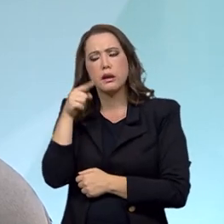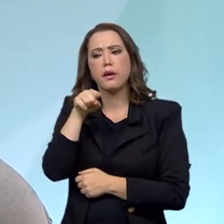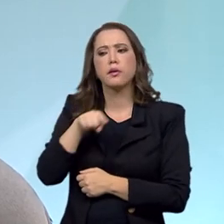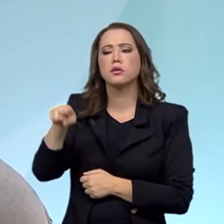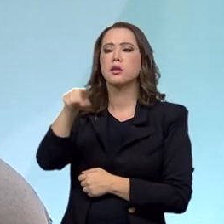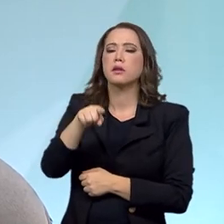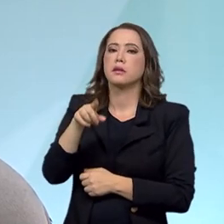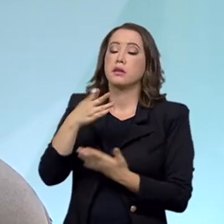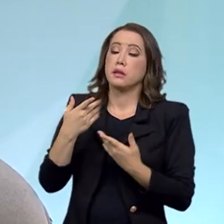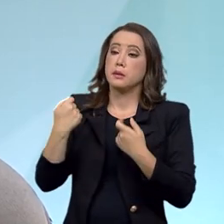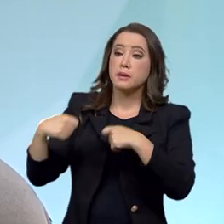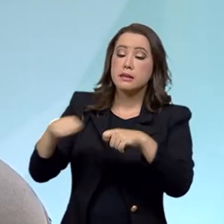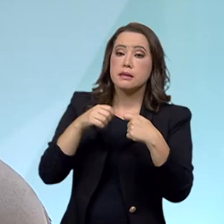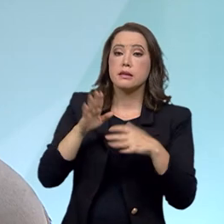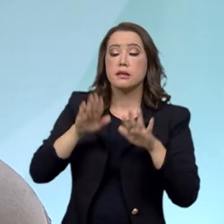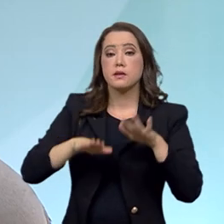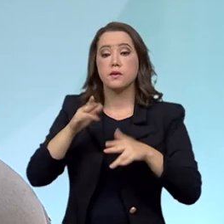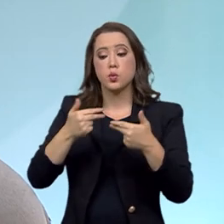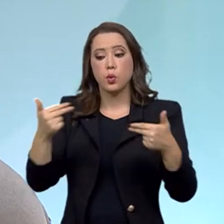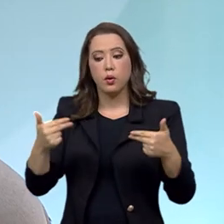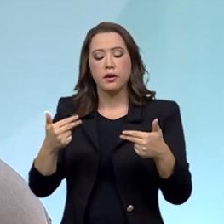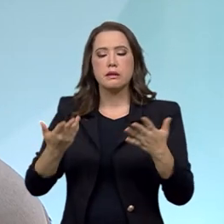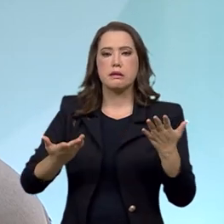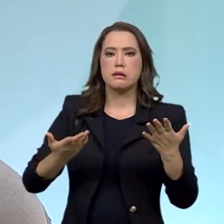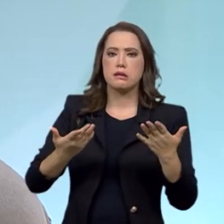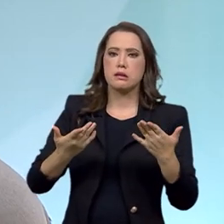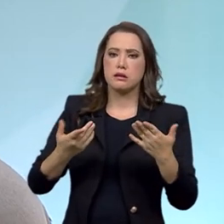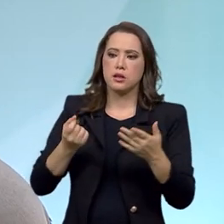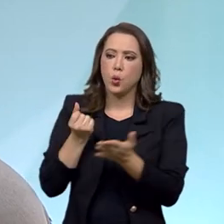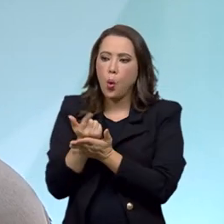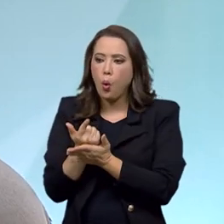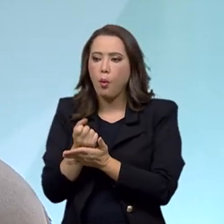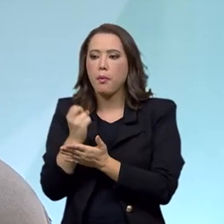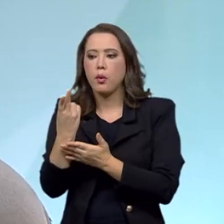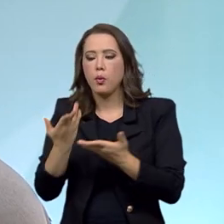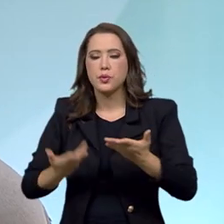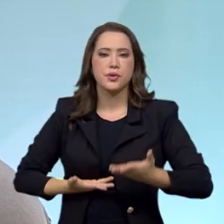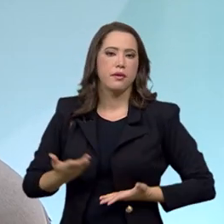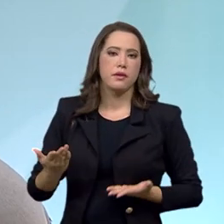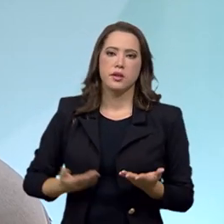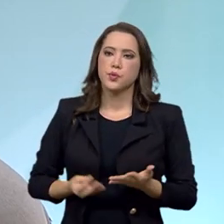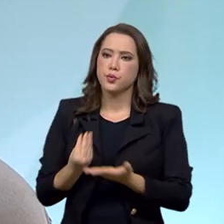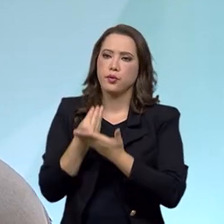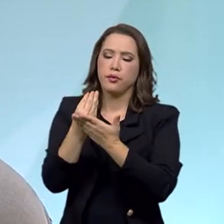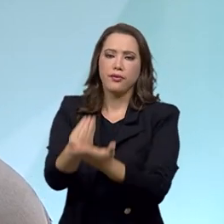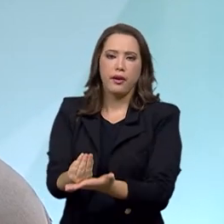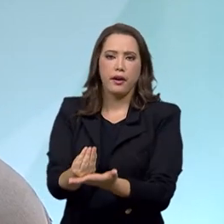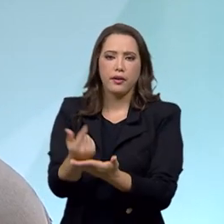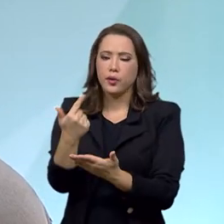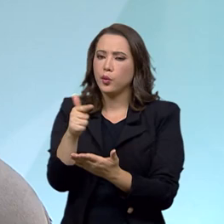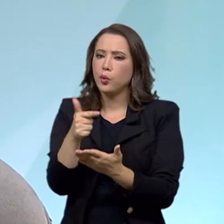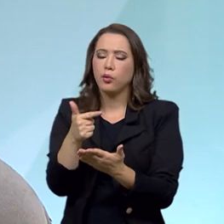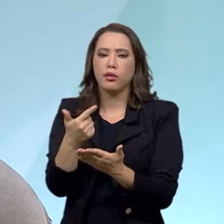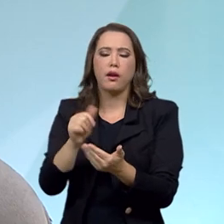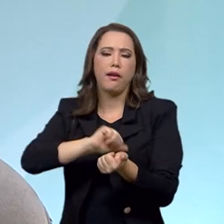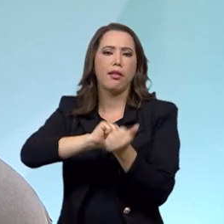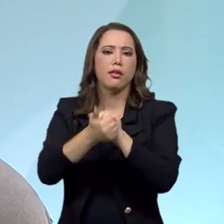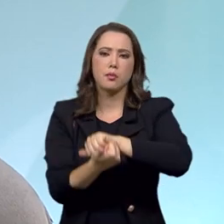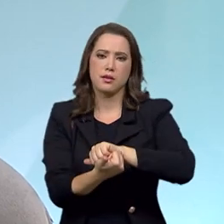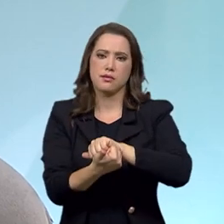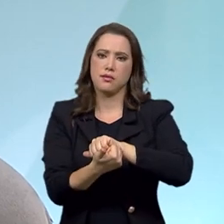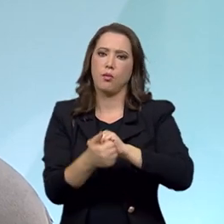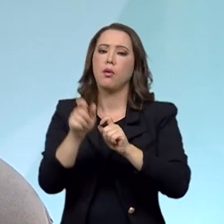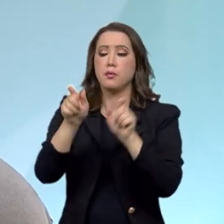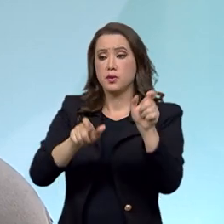de consumo, de que muitos produtos e serviços, eles não estão adaptados para as pessoas com deficiência. A ideia é